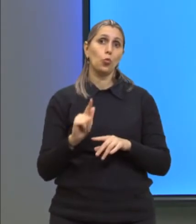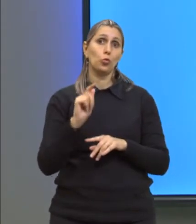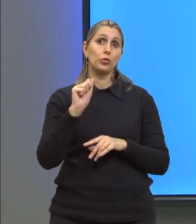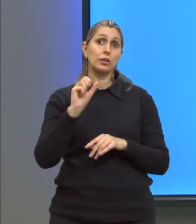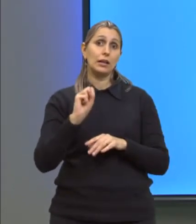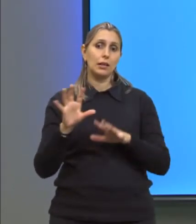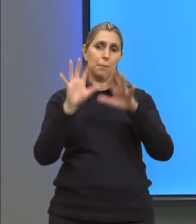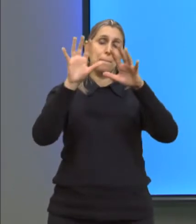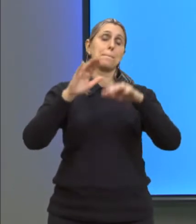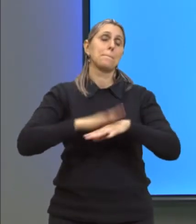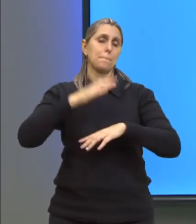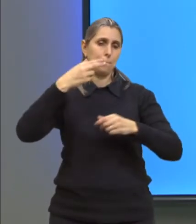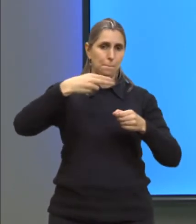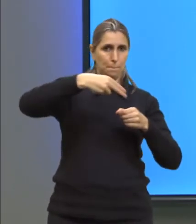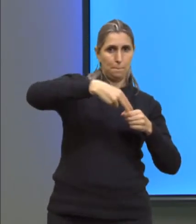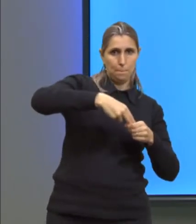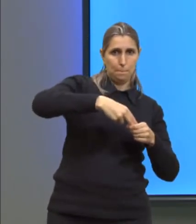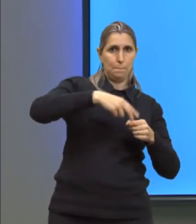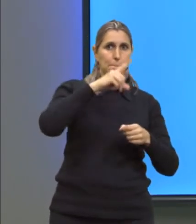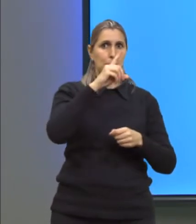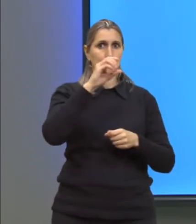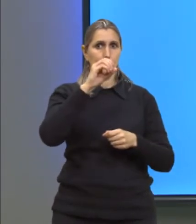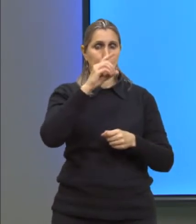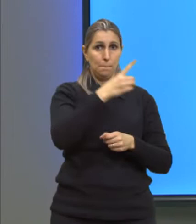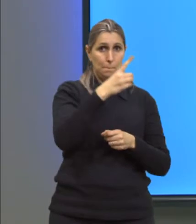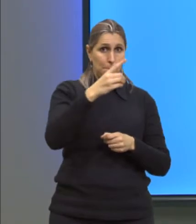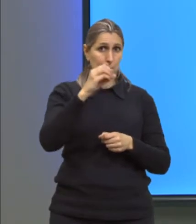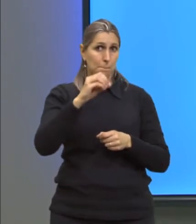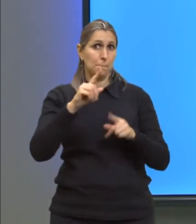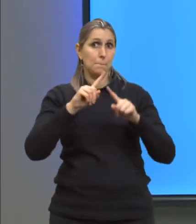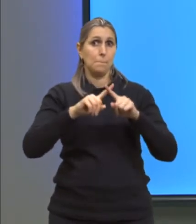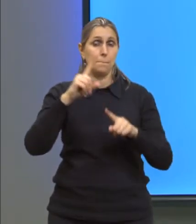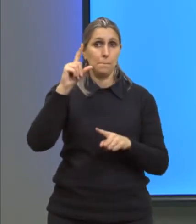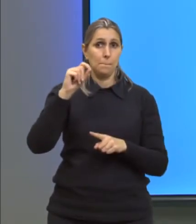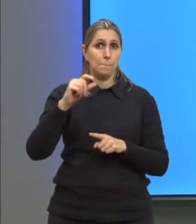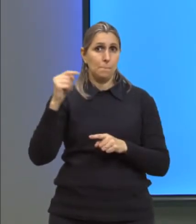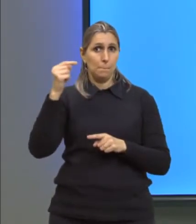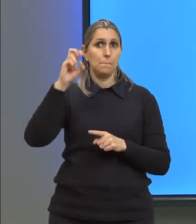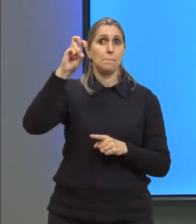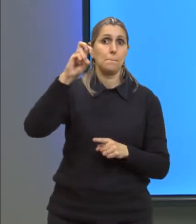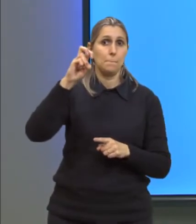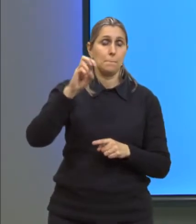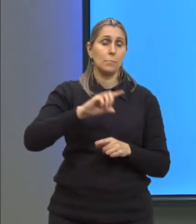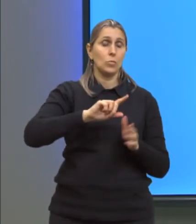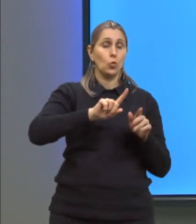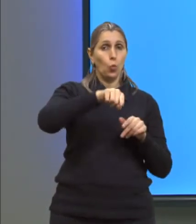Da gasolina, fica 110 vezes 10 na menos 5. Do mercúrio,